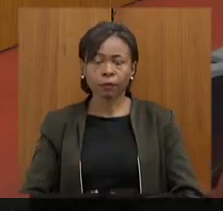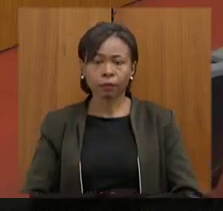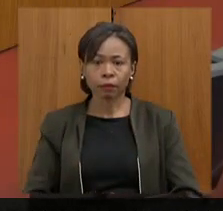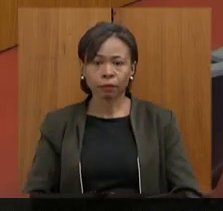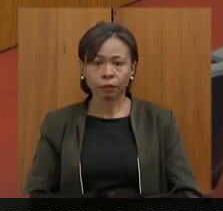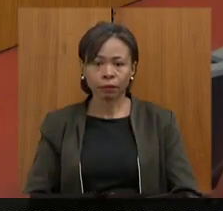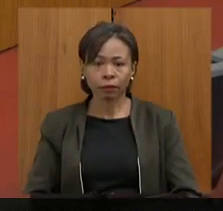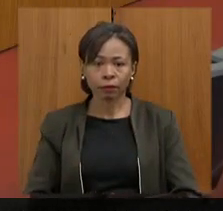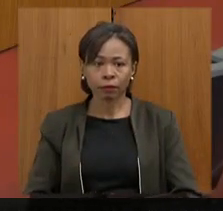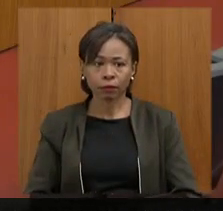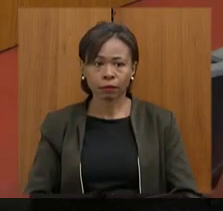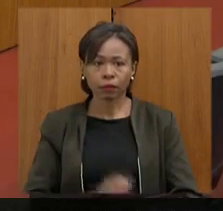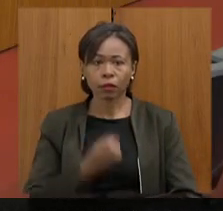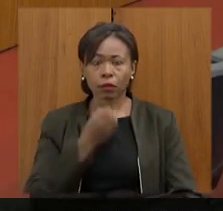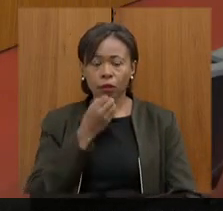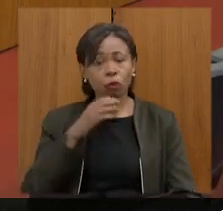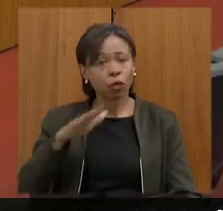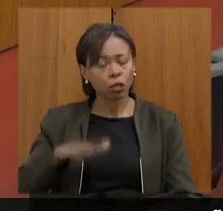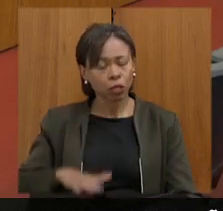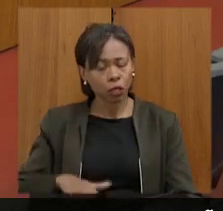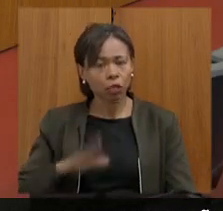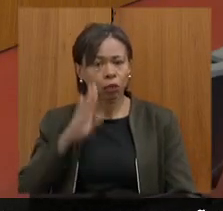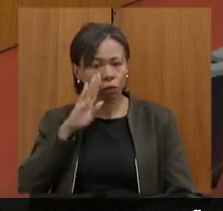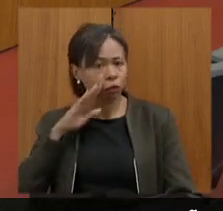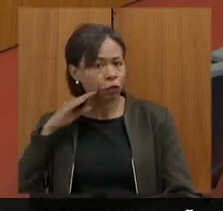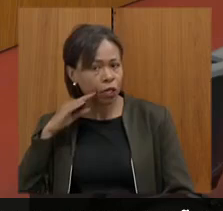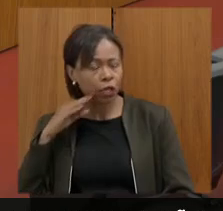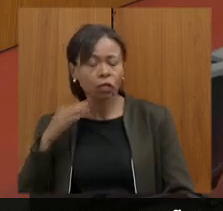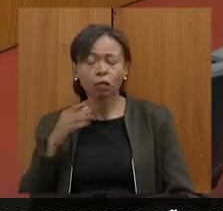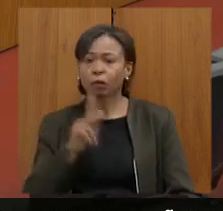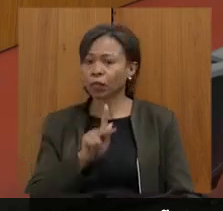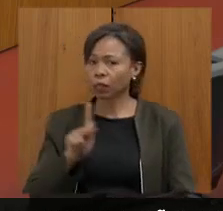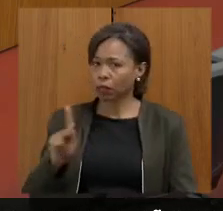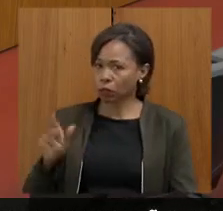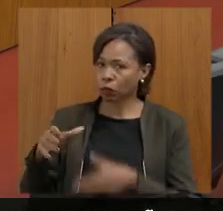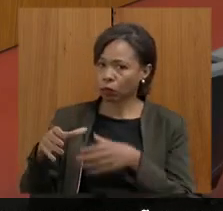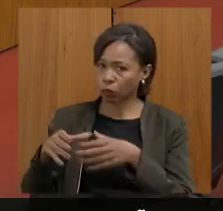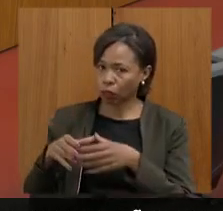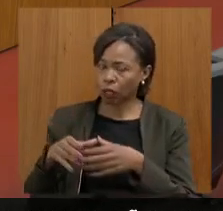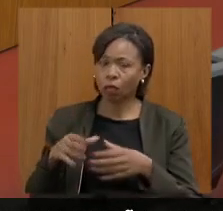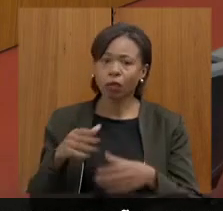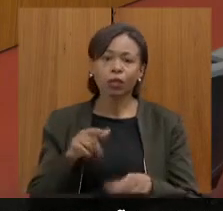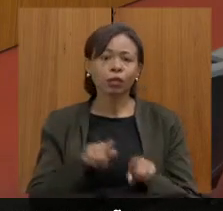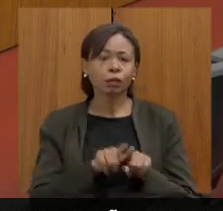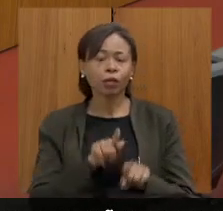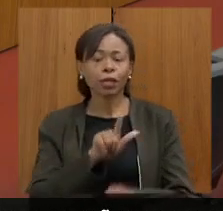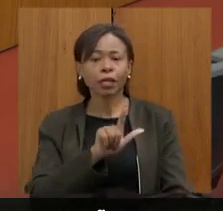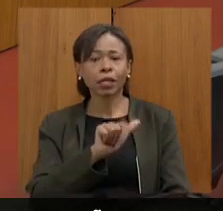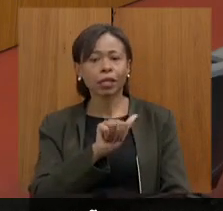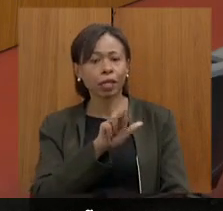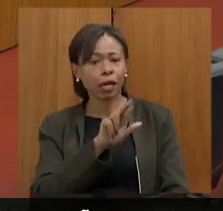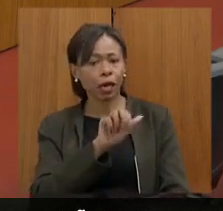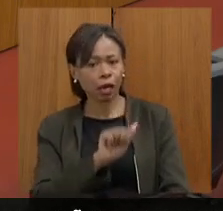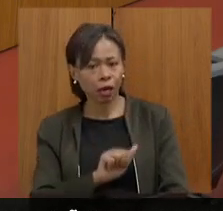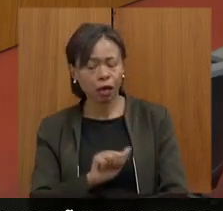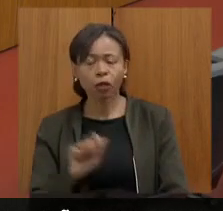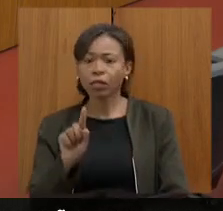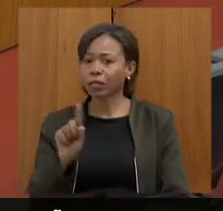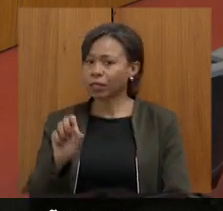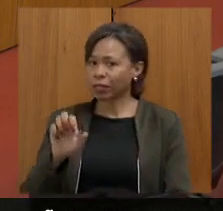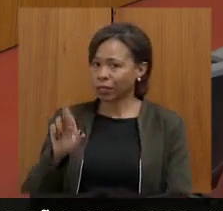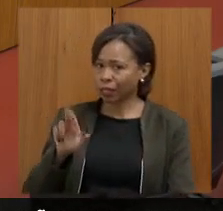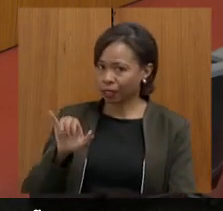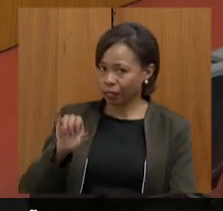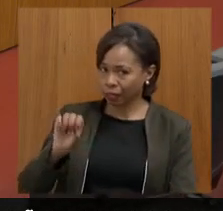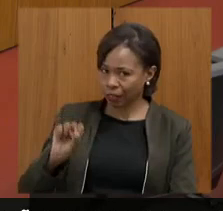Boa tarde, deputada Beatriz Serqueira, presidente da Comissão de Educação. Boa tarde, deputados Laura Serrano e Isa Reis, que estão aqui ao meu lado, e os deputados que